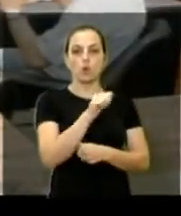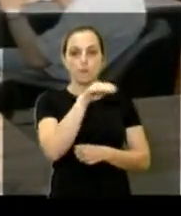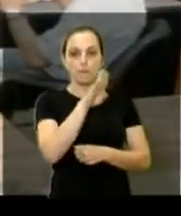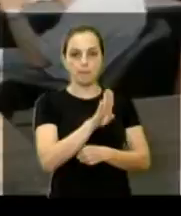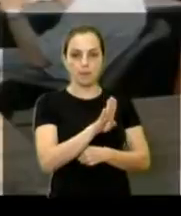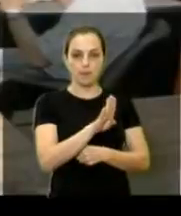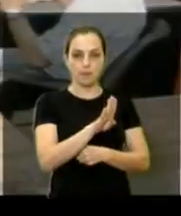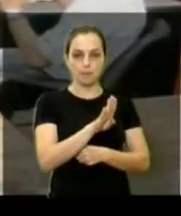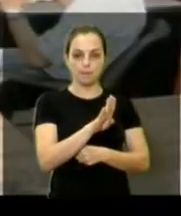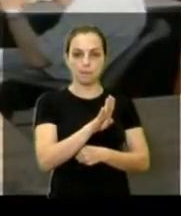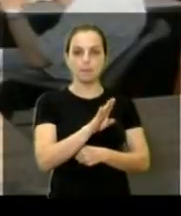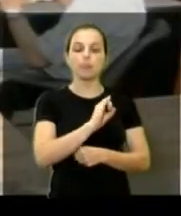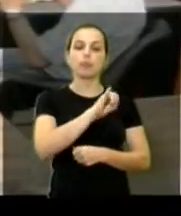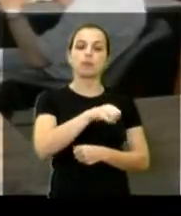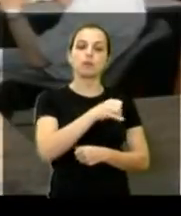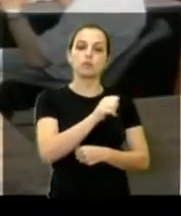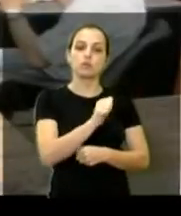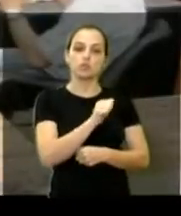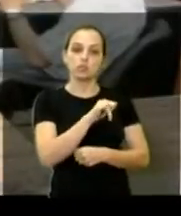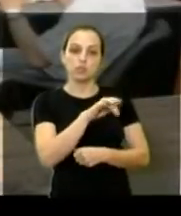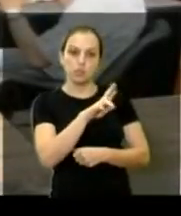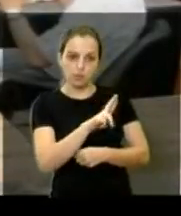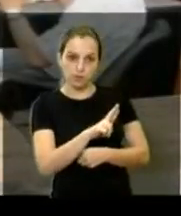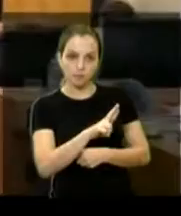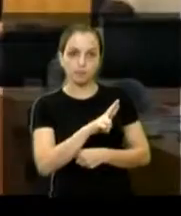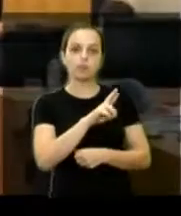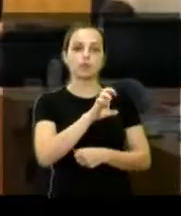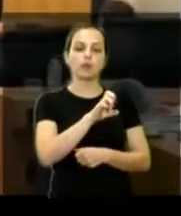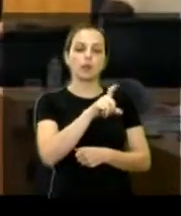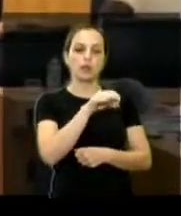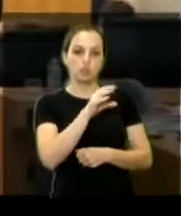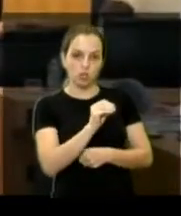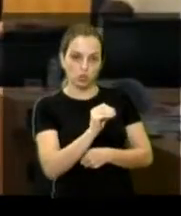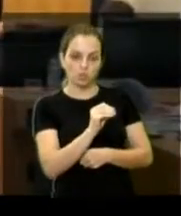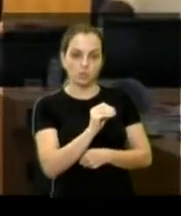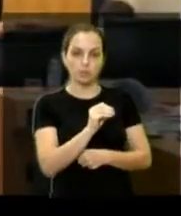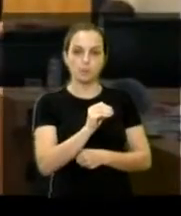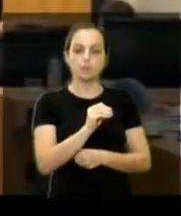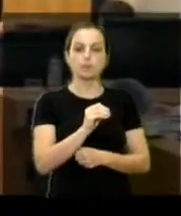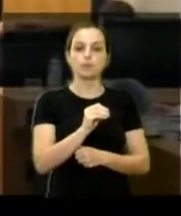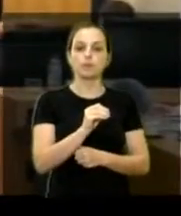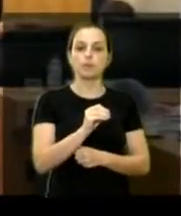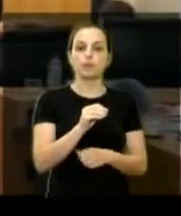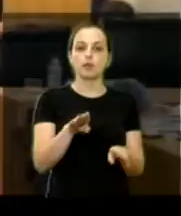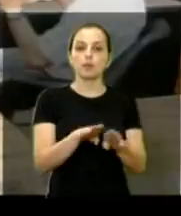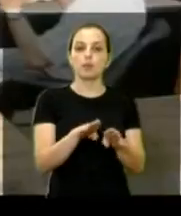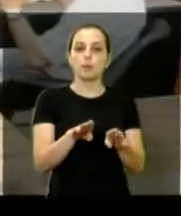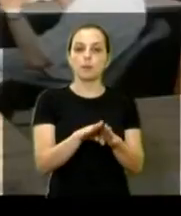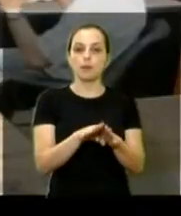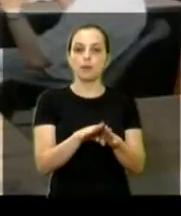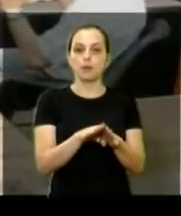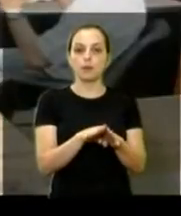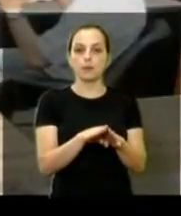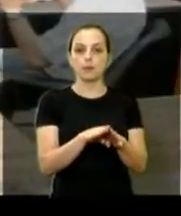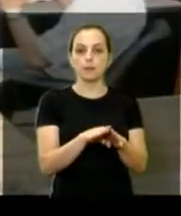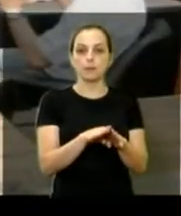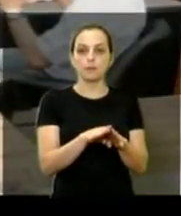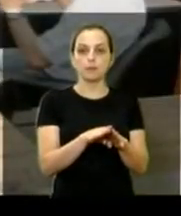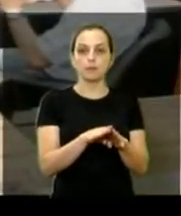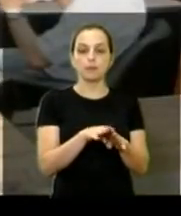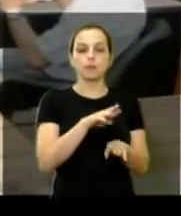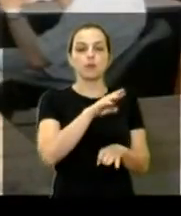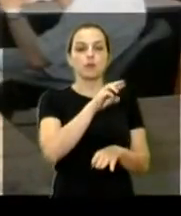O Jair, o Edio e quem é é o terceiro? O Jair, o Edio e